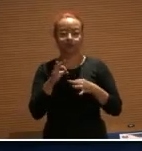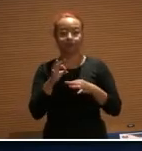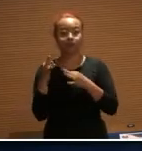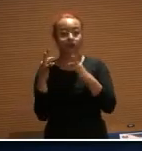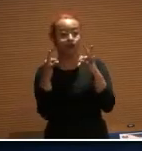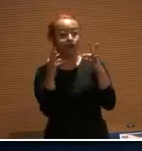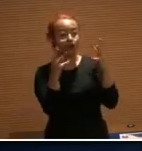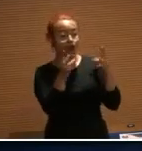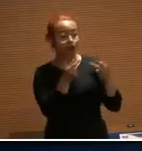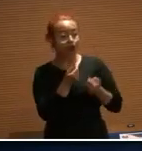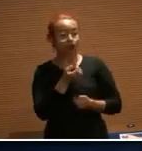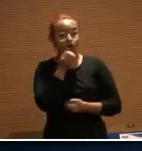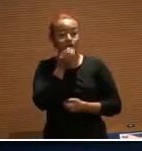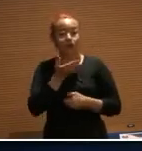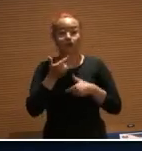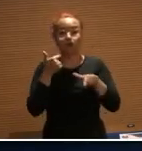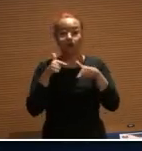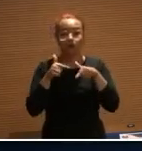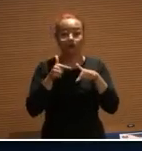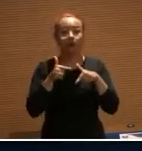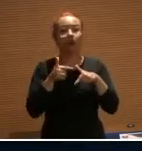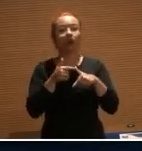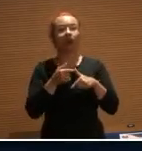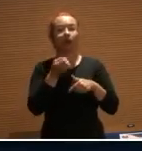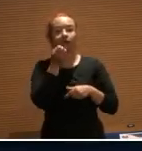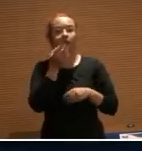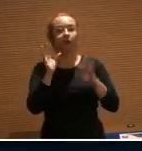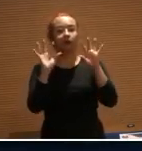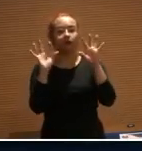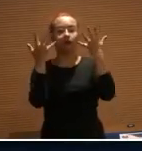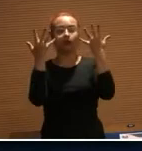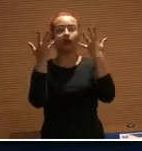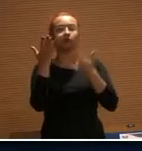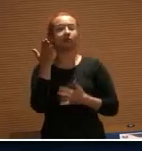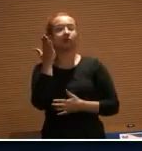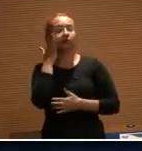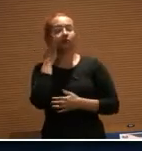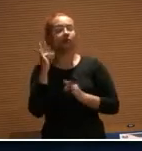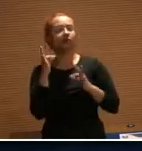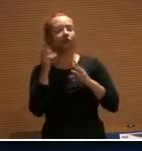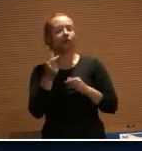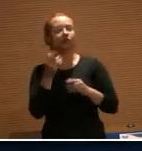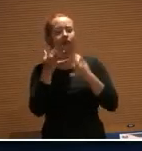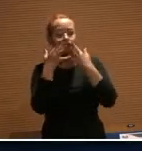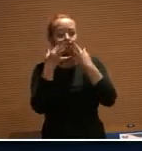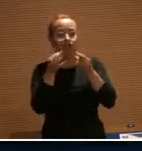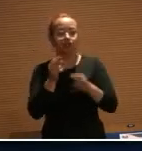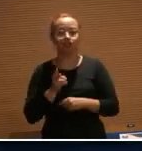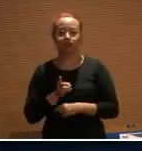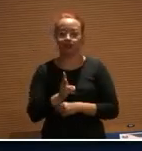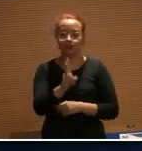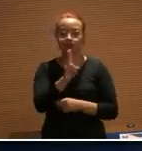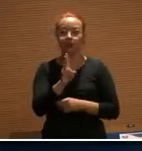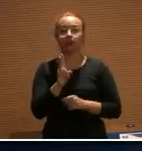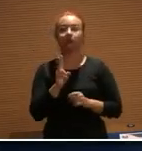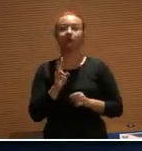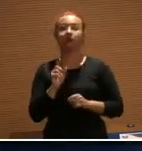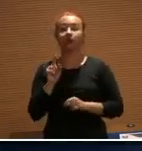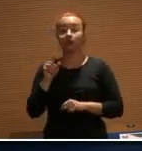um excelente evento, que saiba que nós estamos sempre atentos, sim, para que a figura do